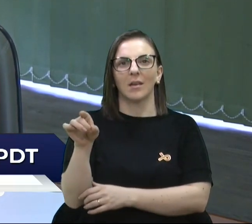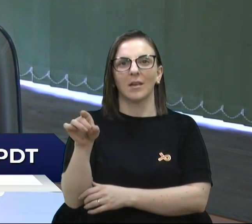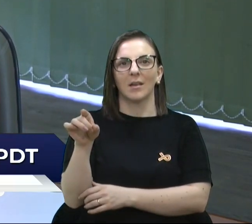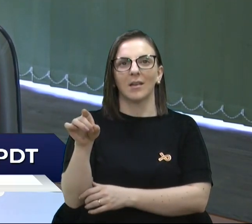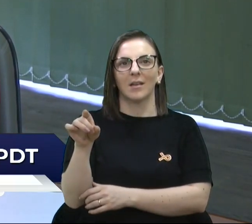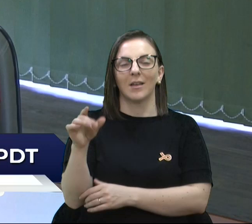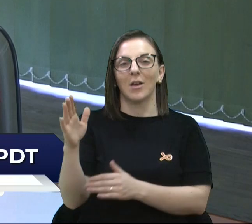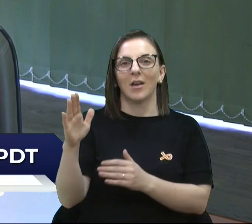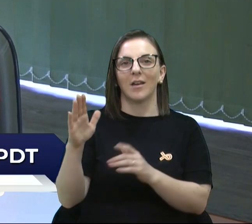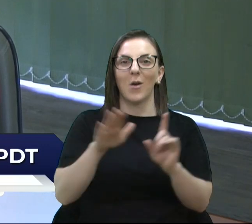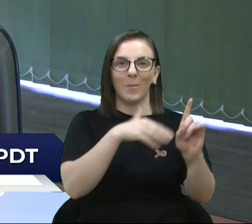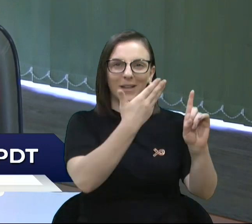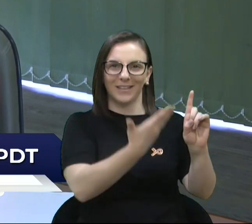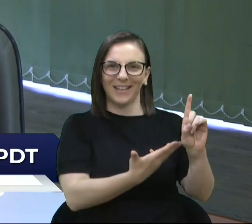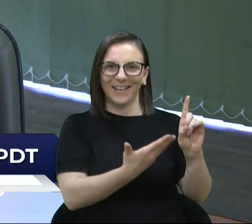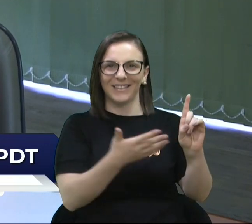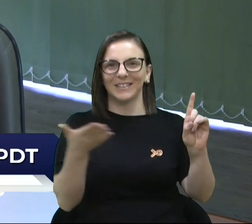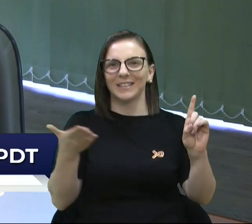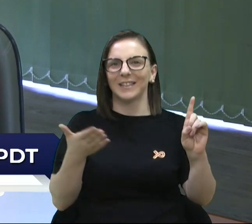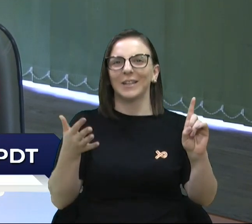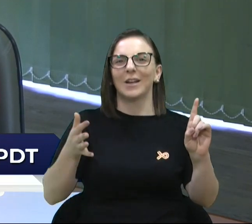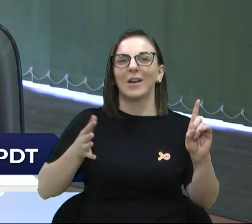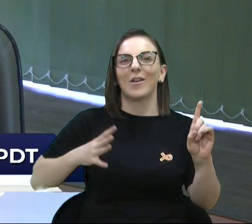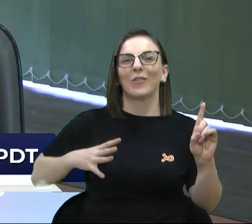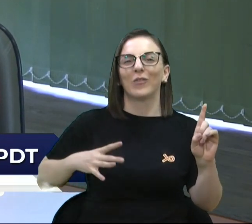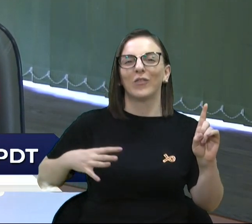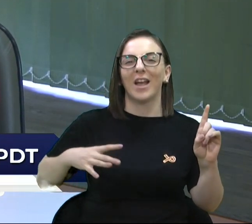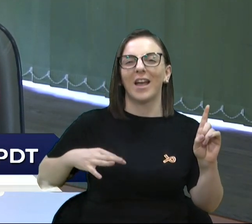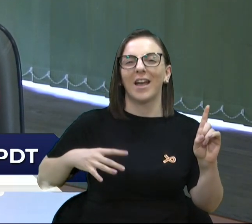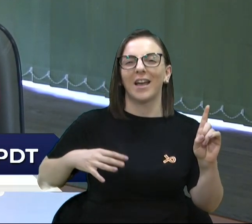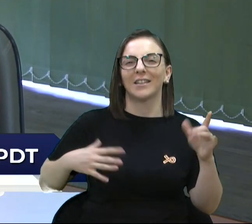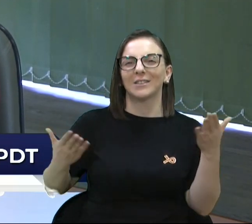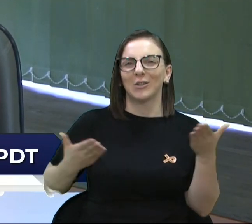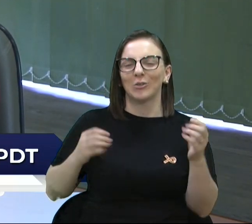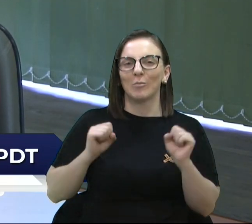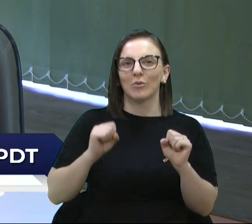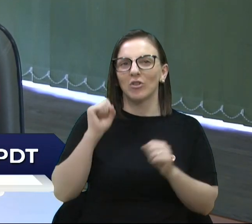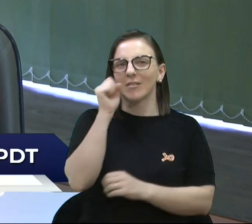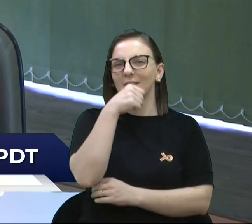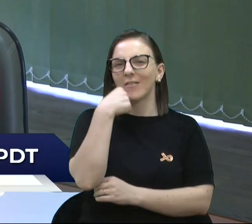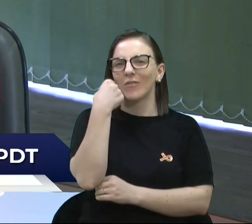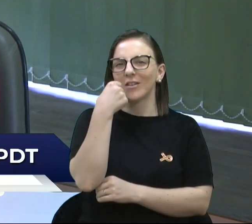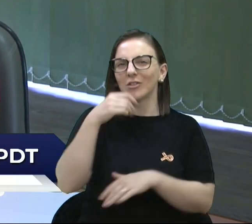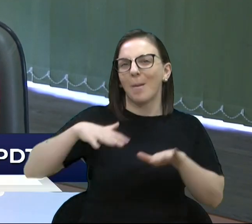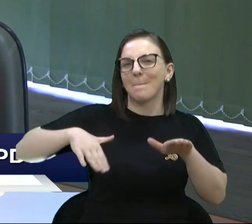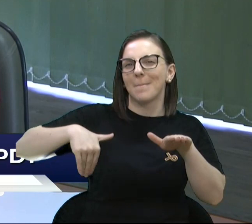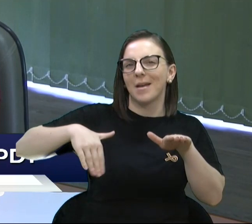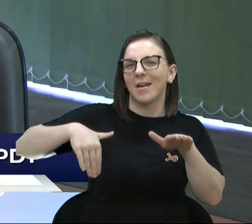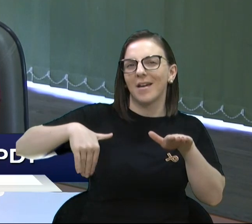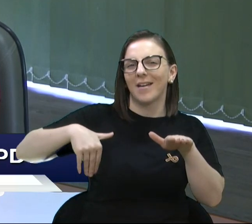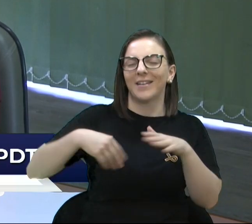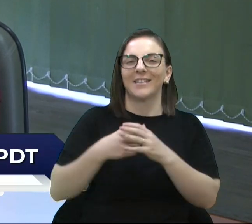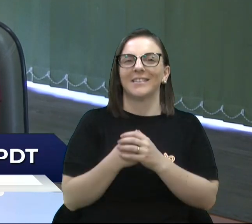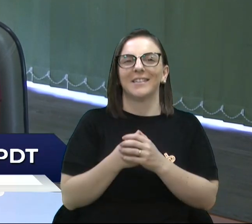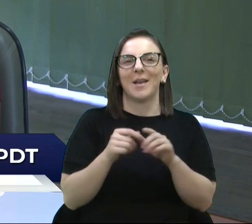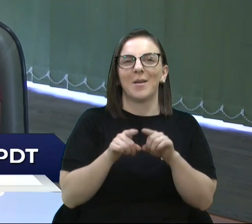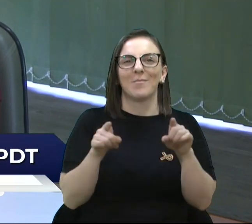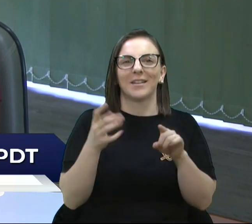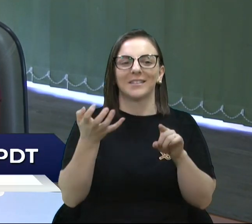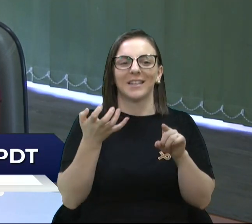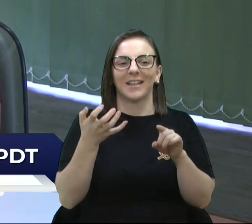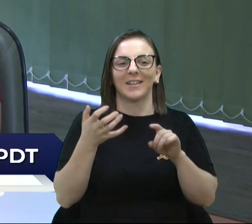tua homenagem aí de férias hoje, podia, para estar na praia tomando uma cerveja. Quero te saudar